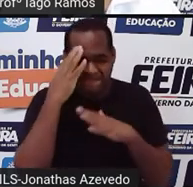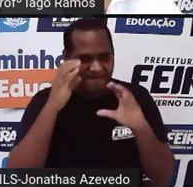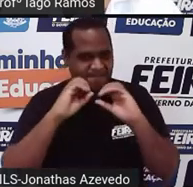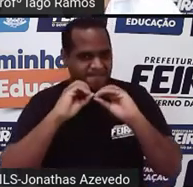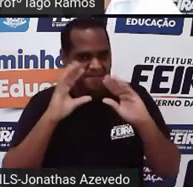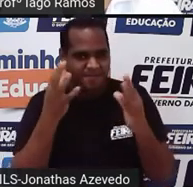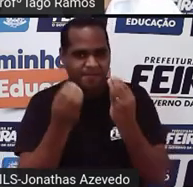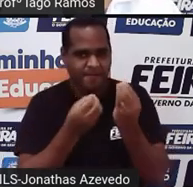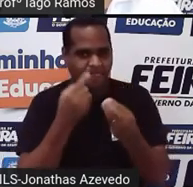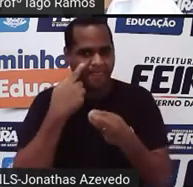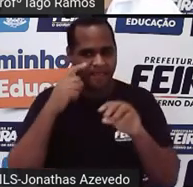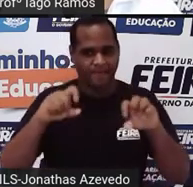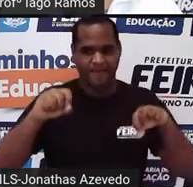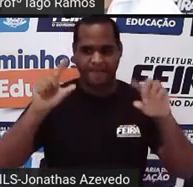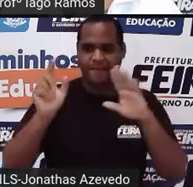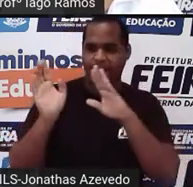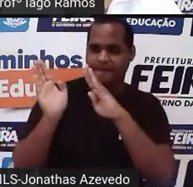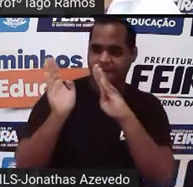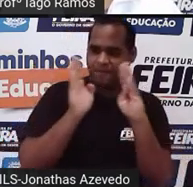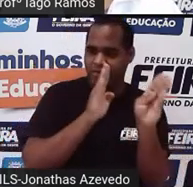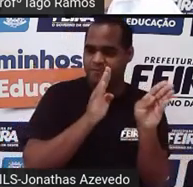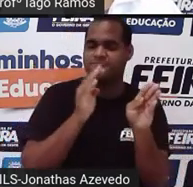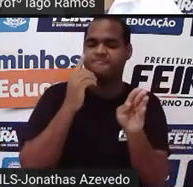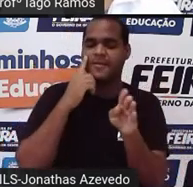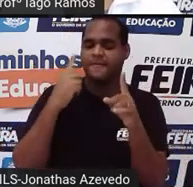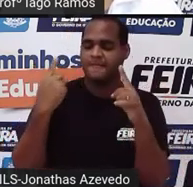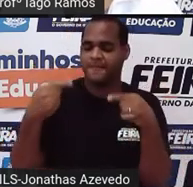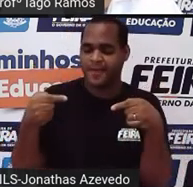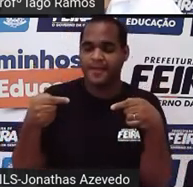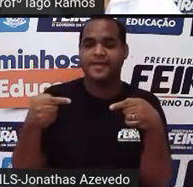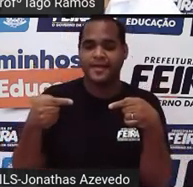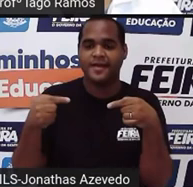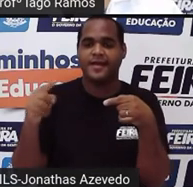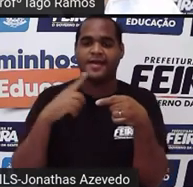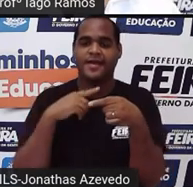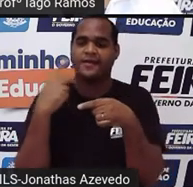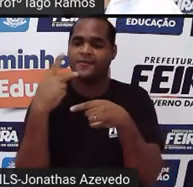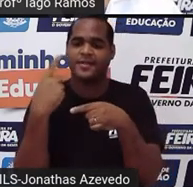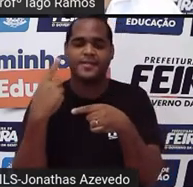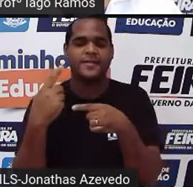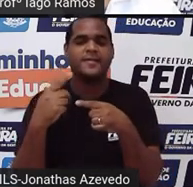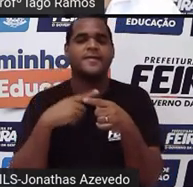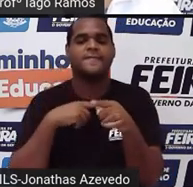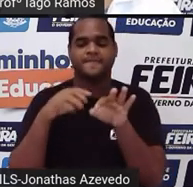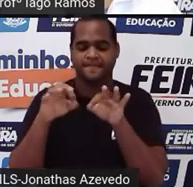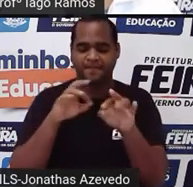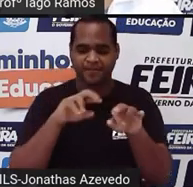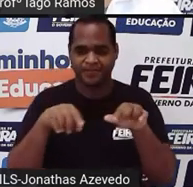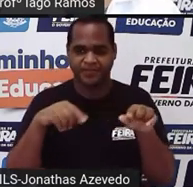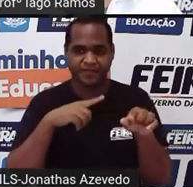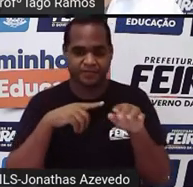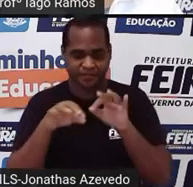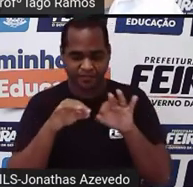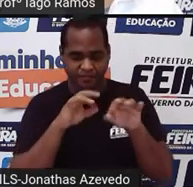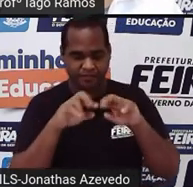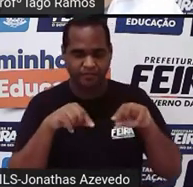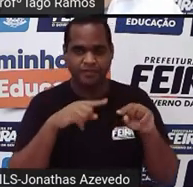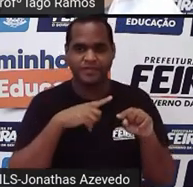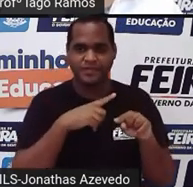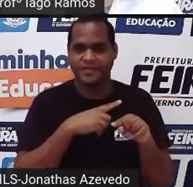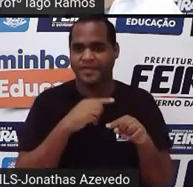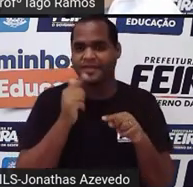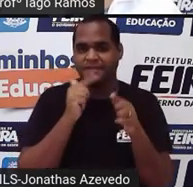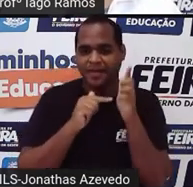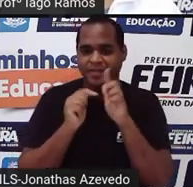Então, próxima tela, vou trazer aqui um desafiozinho para você, certo? Para que você resolva aqui, para que você faça